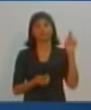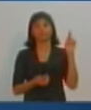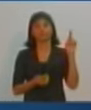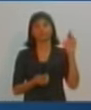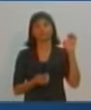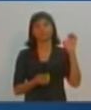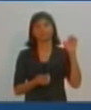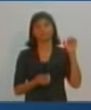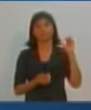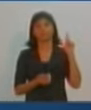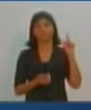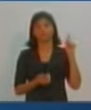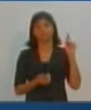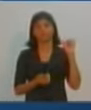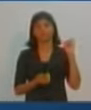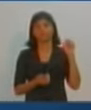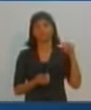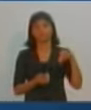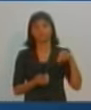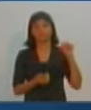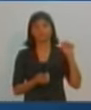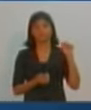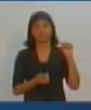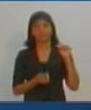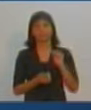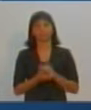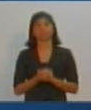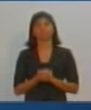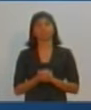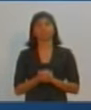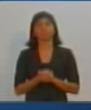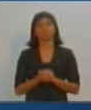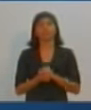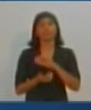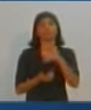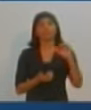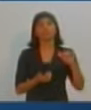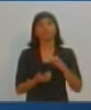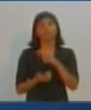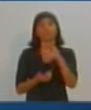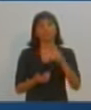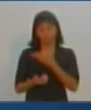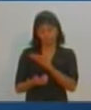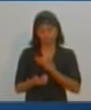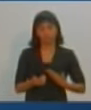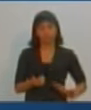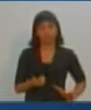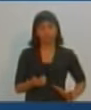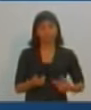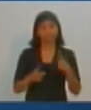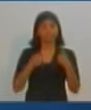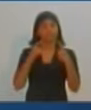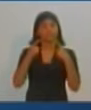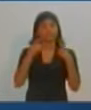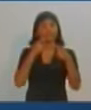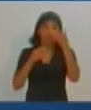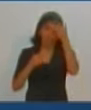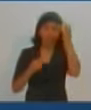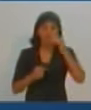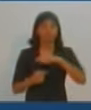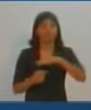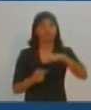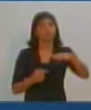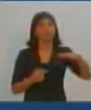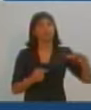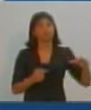discussão. Eu quero reforçar aqui essa perspectiva de que todo candidato e todo governante, ele tem que dialogar com a população. Se ele